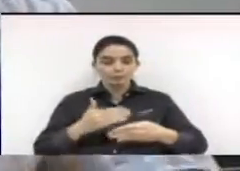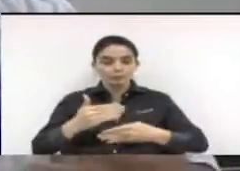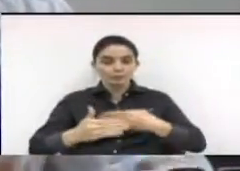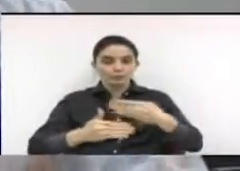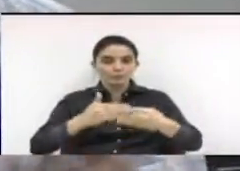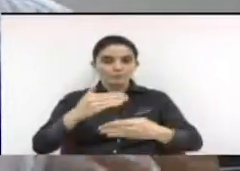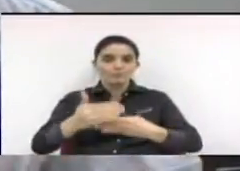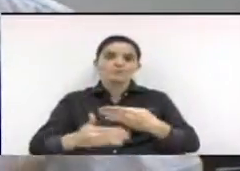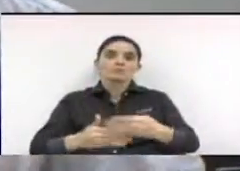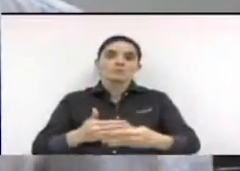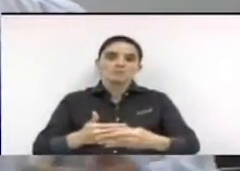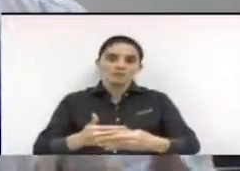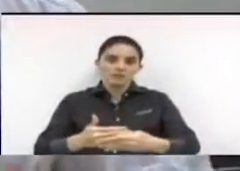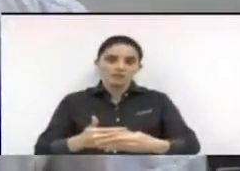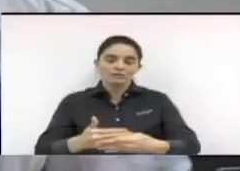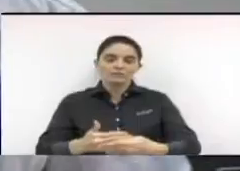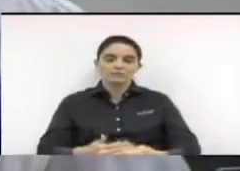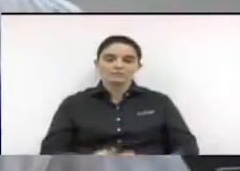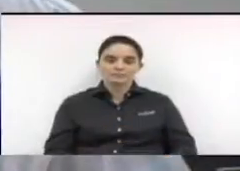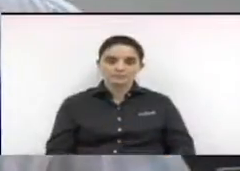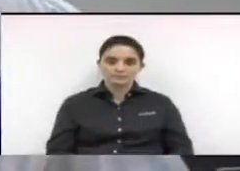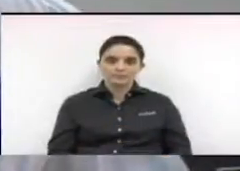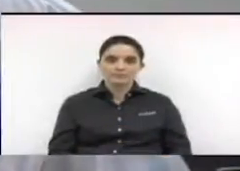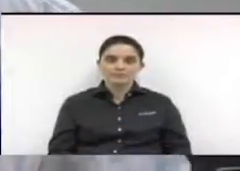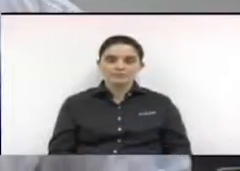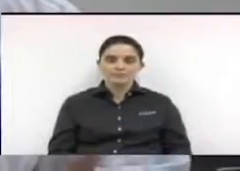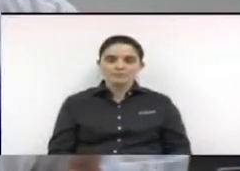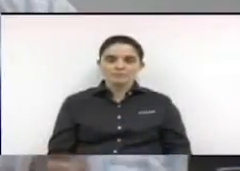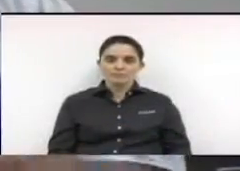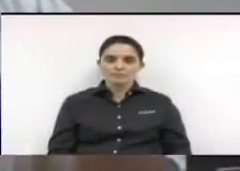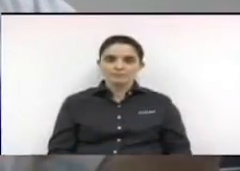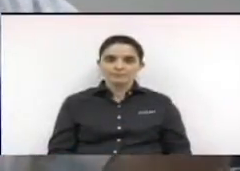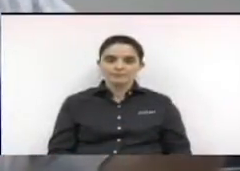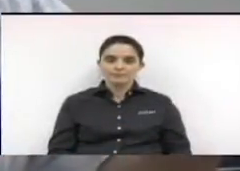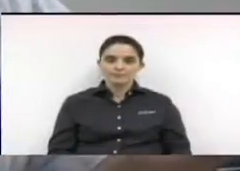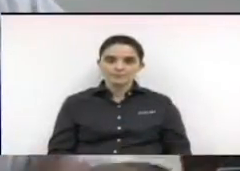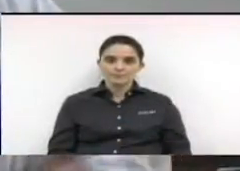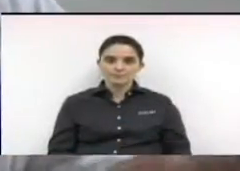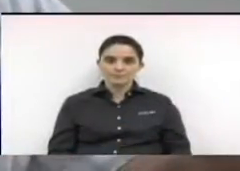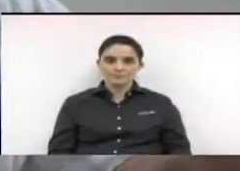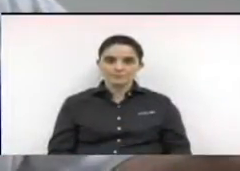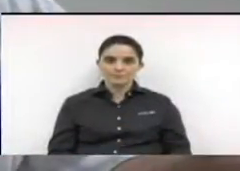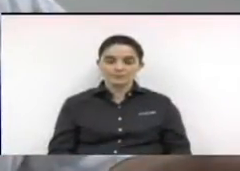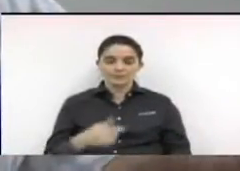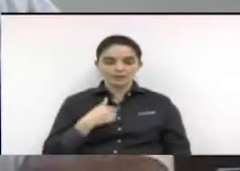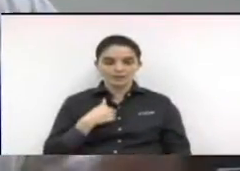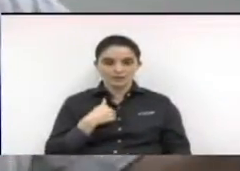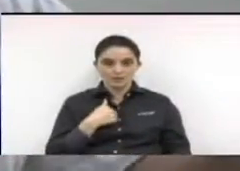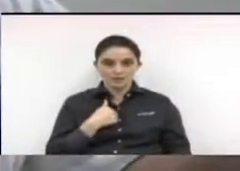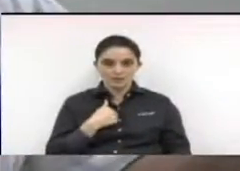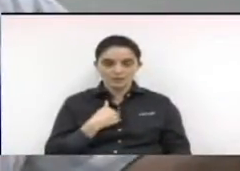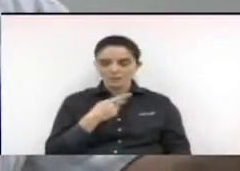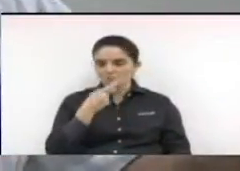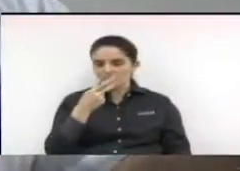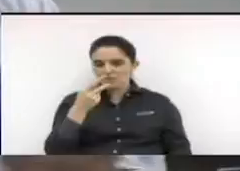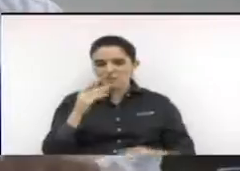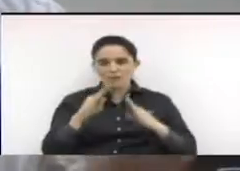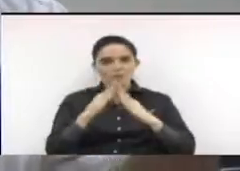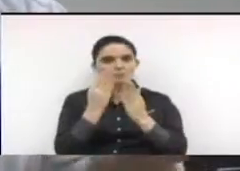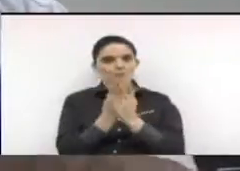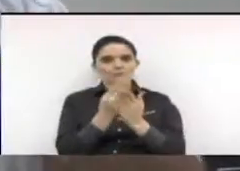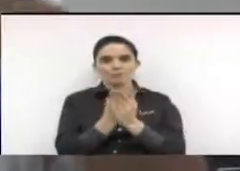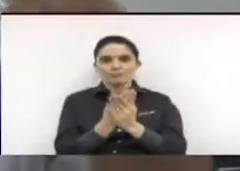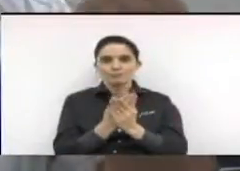ao trabalho de criação da criança então simplesmente uma escola sensacional